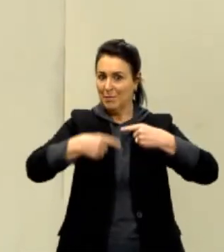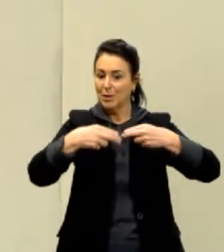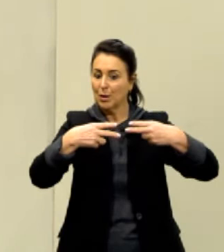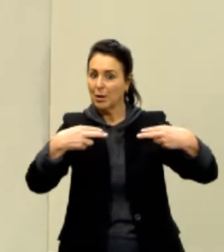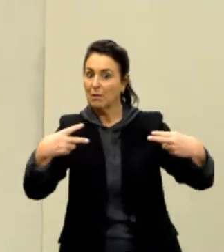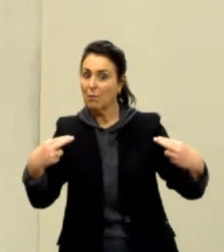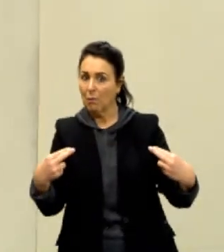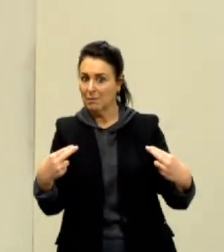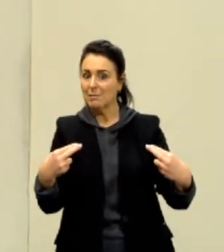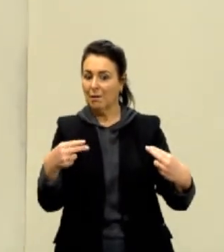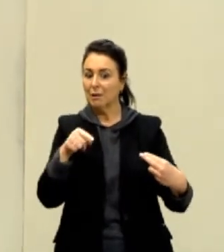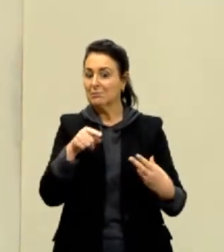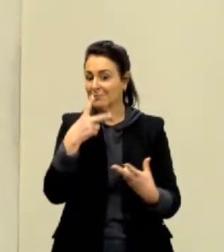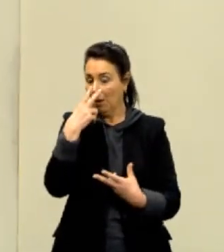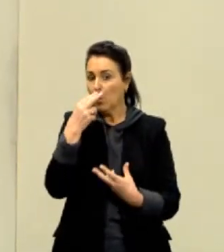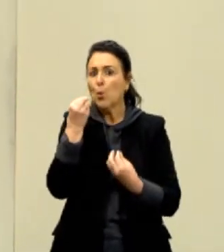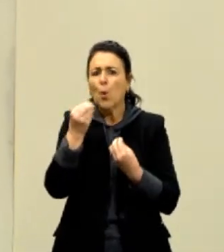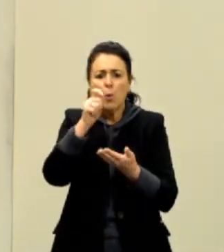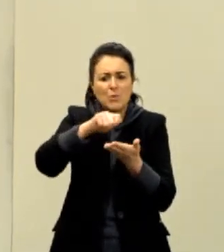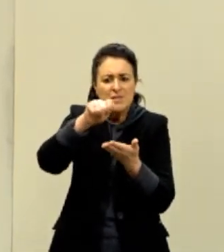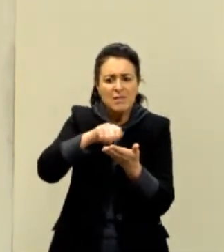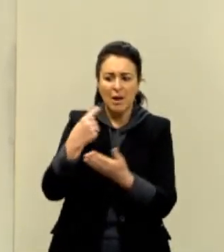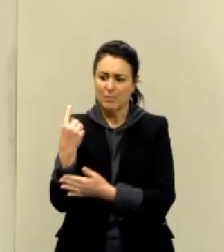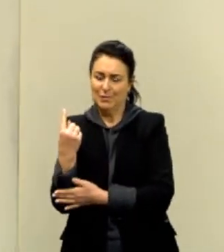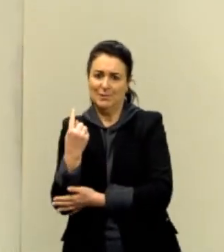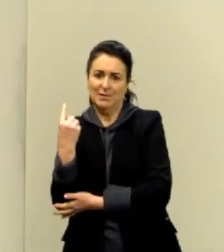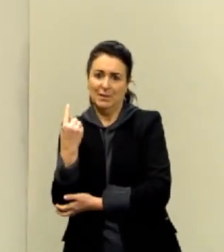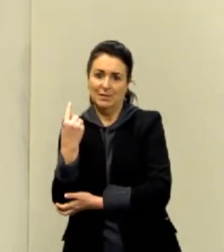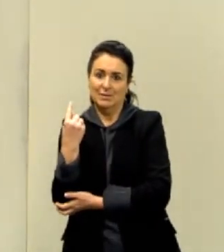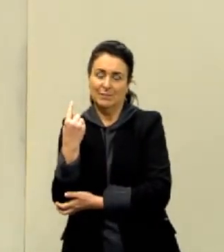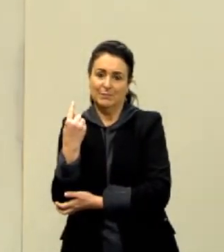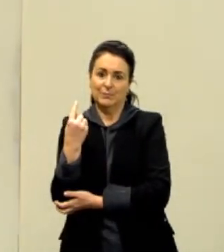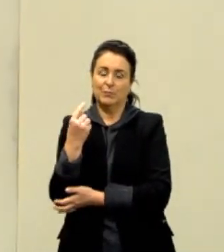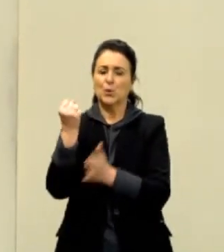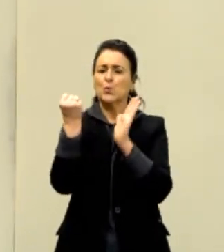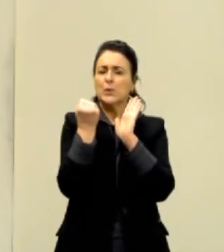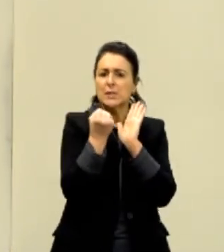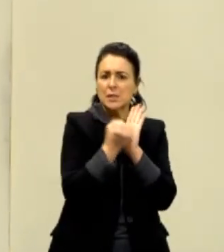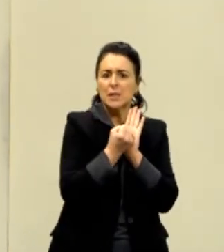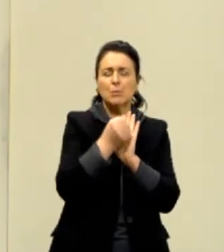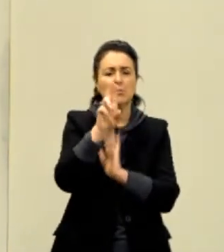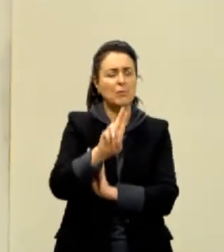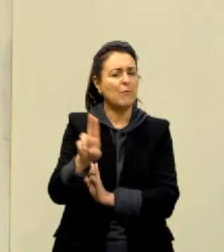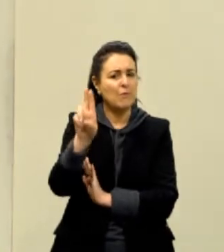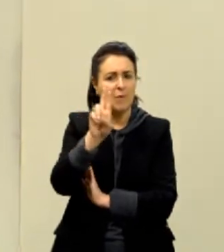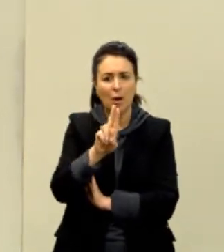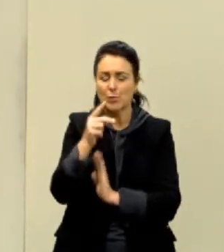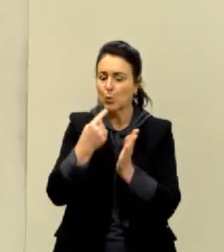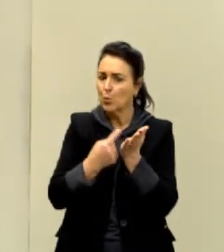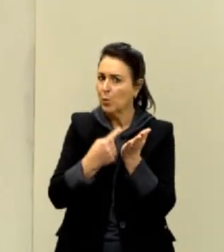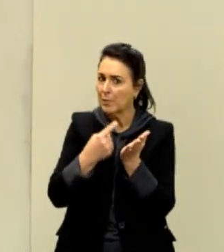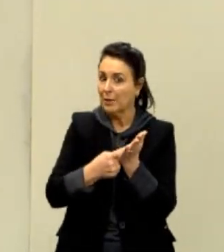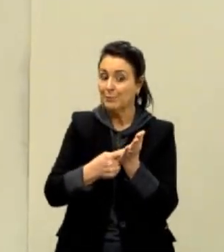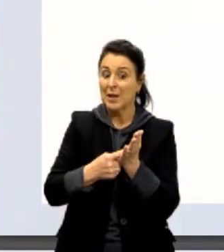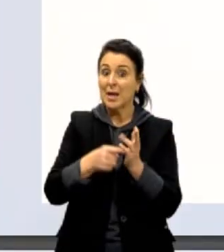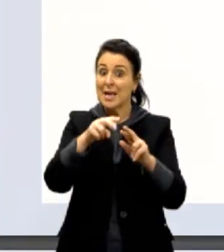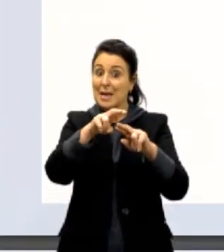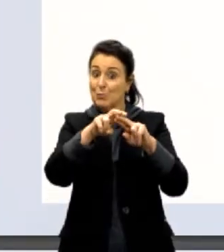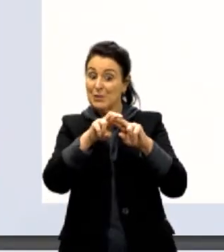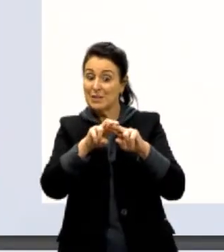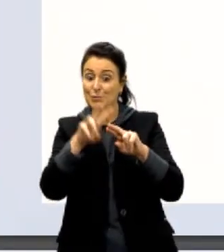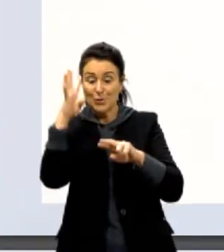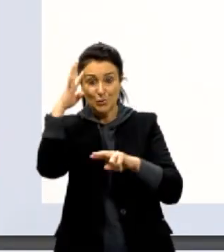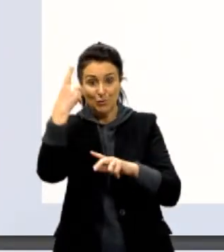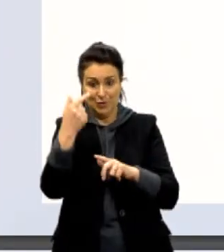desse tipo. Como é que se escreve uma unidade, os símbolos utilizados. Eles decidiram, numa dessas